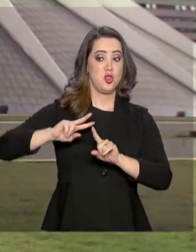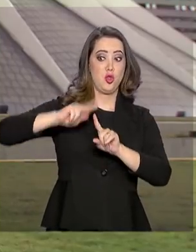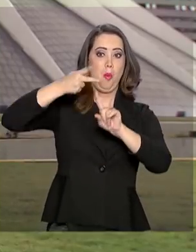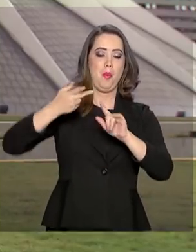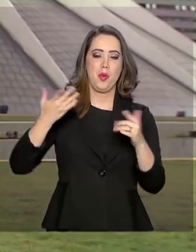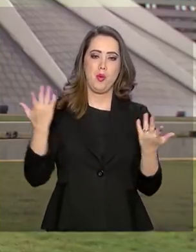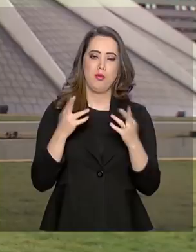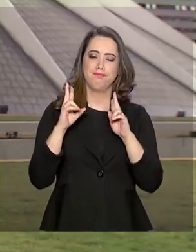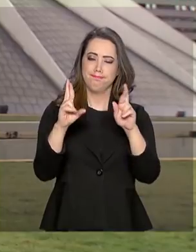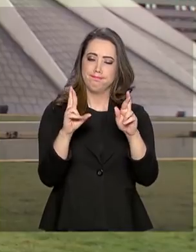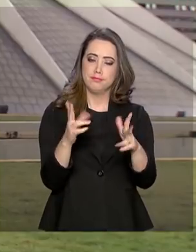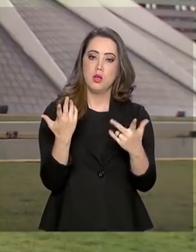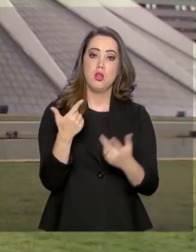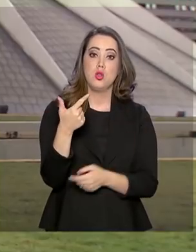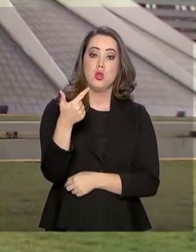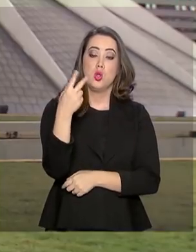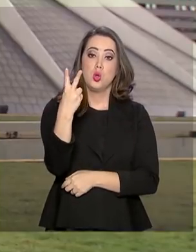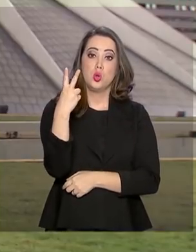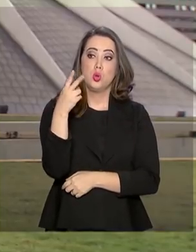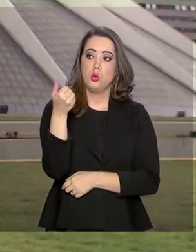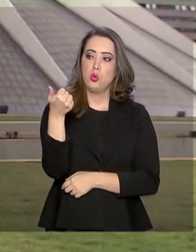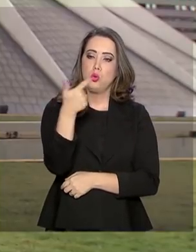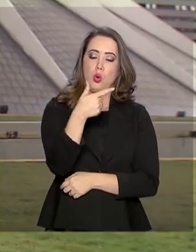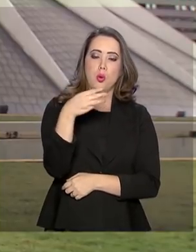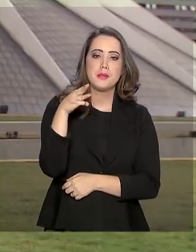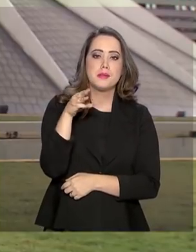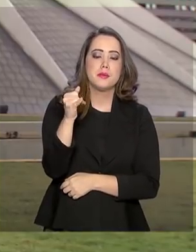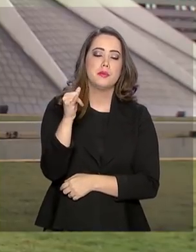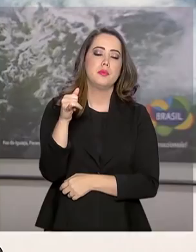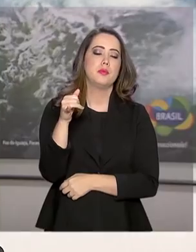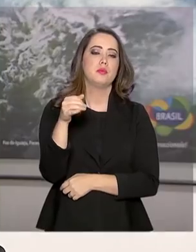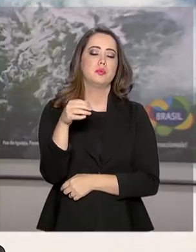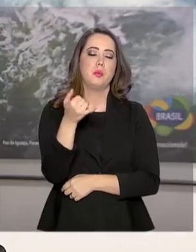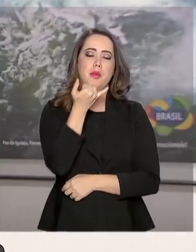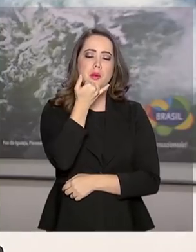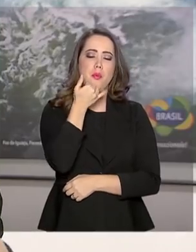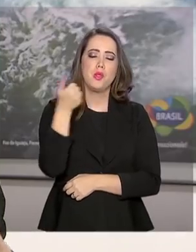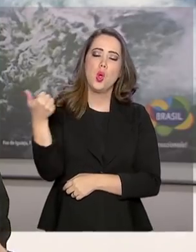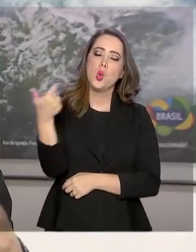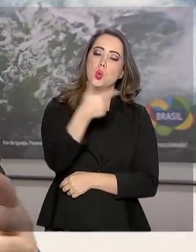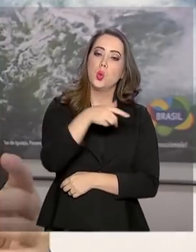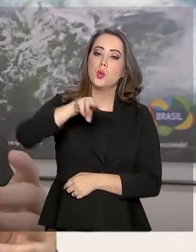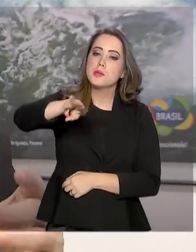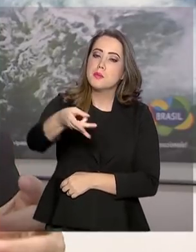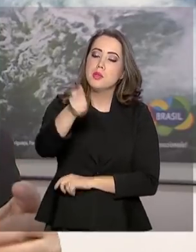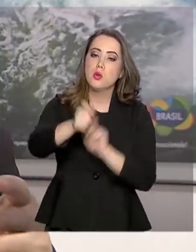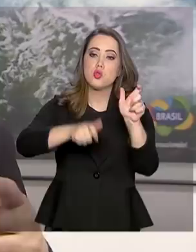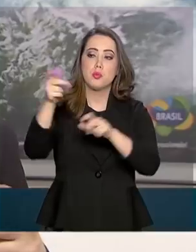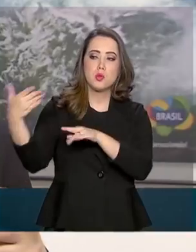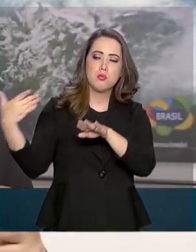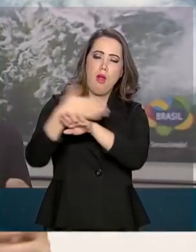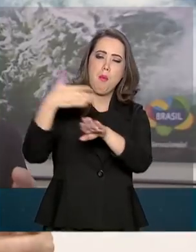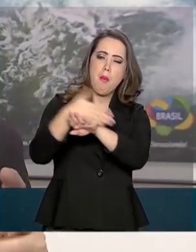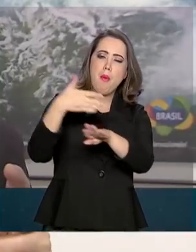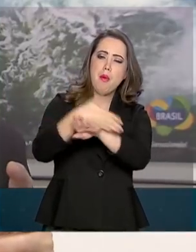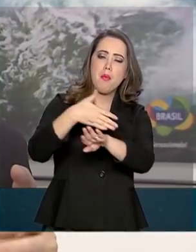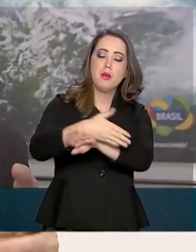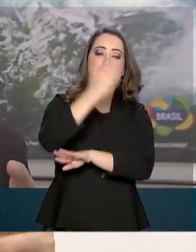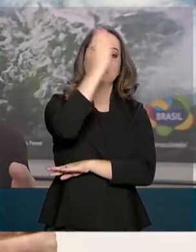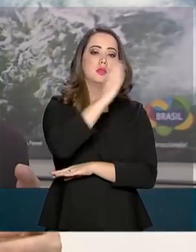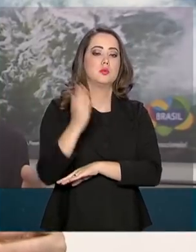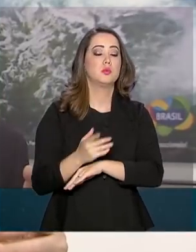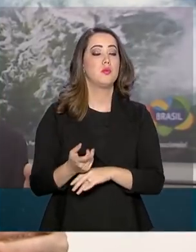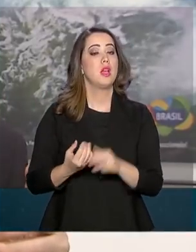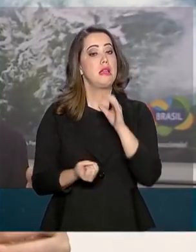esperados 12 milhões de turistas até 2022. Gera emprego, gera renda e